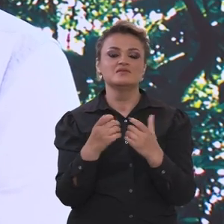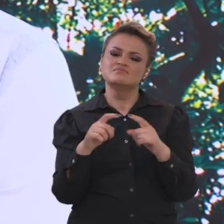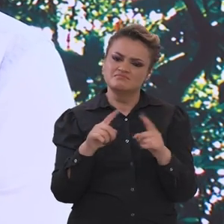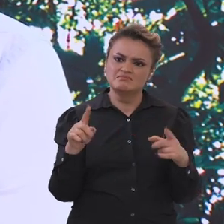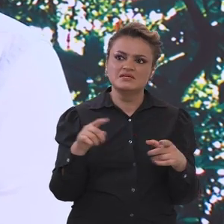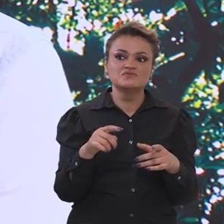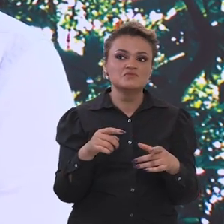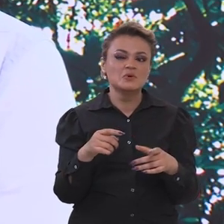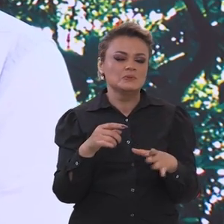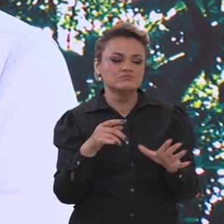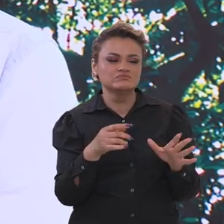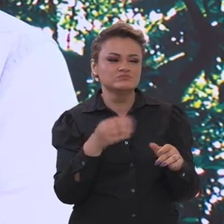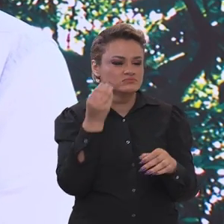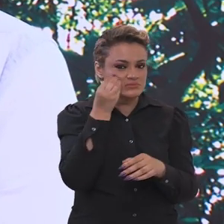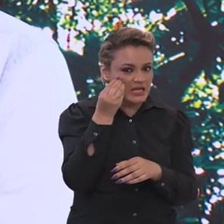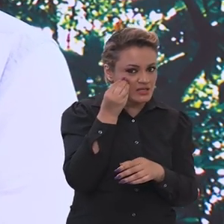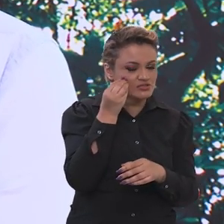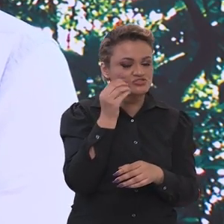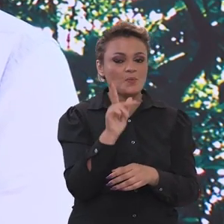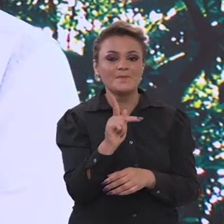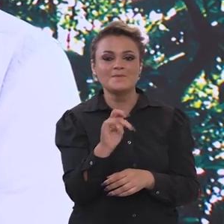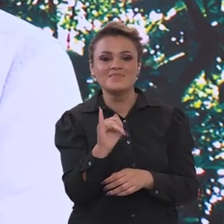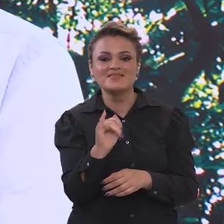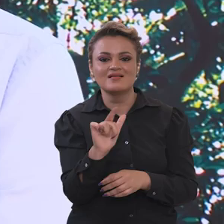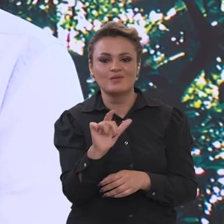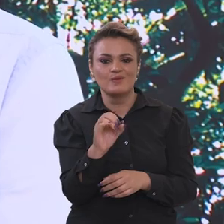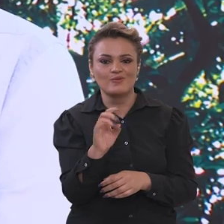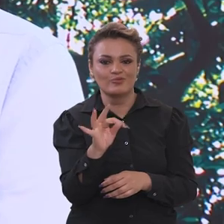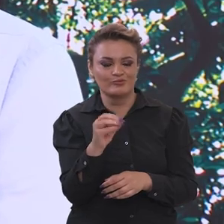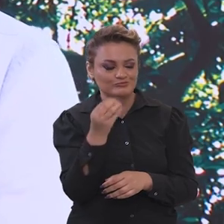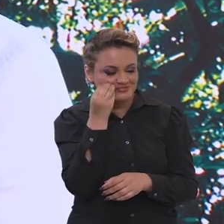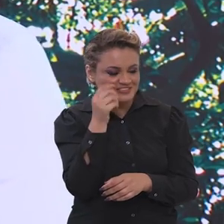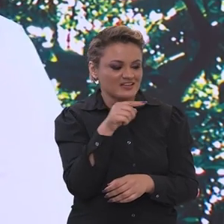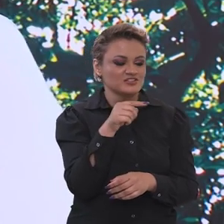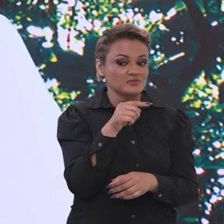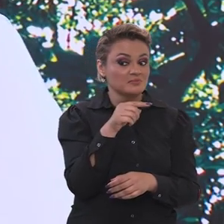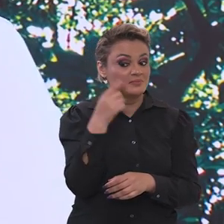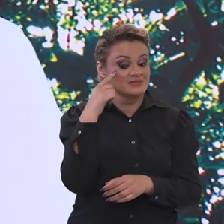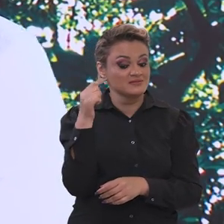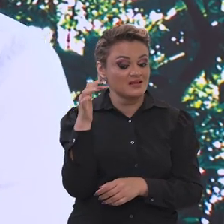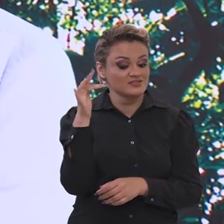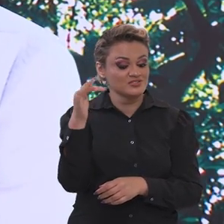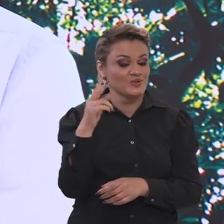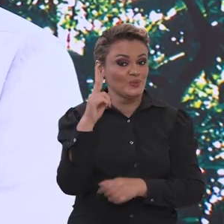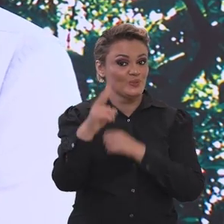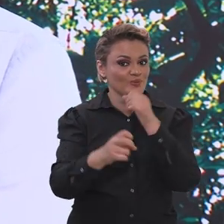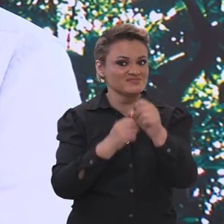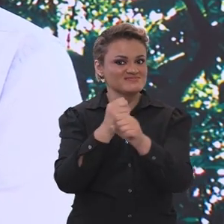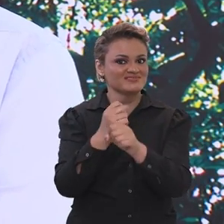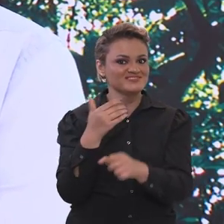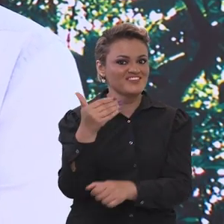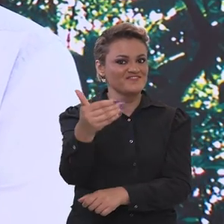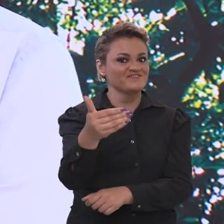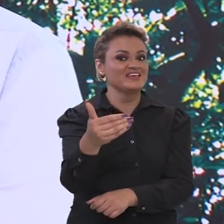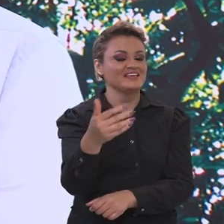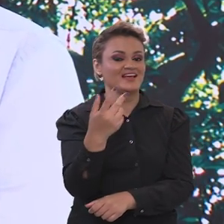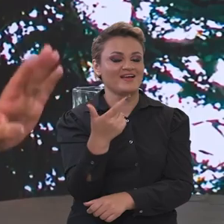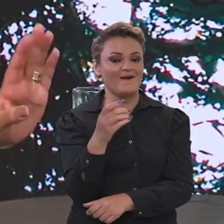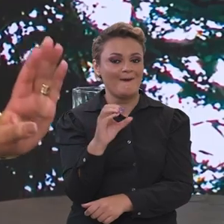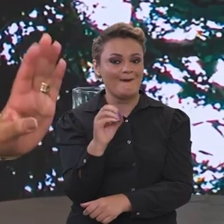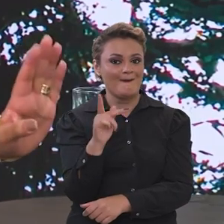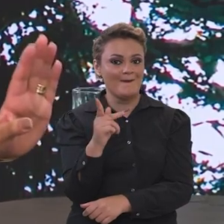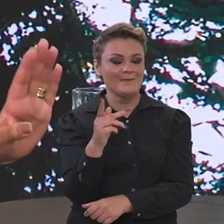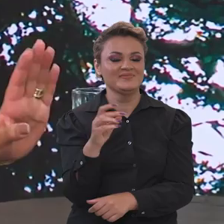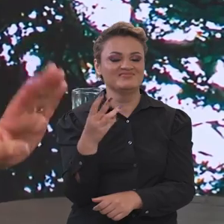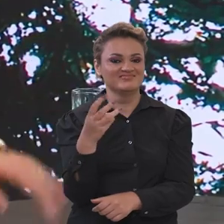mas foi uma prévia muito boa para a COP30.